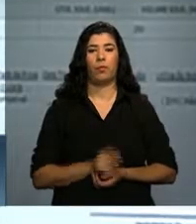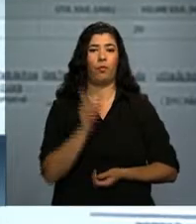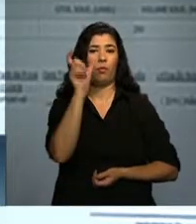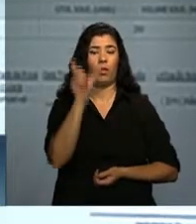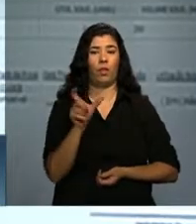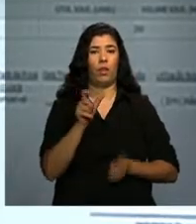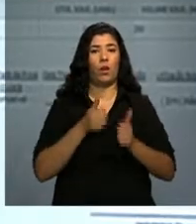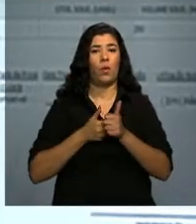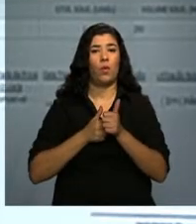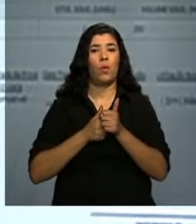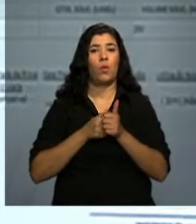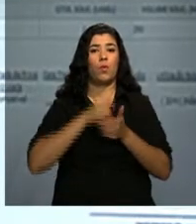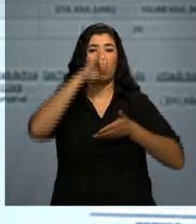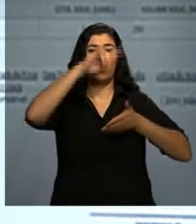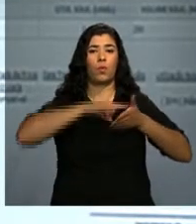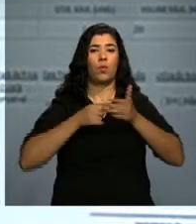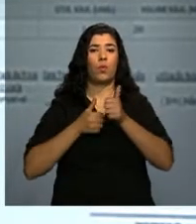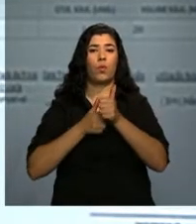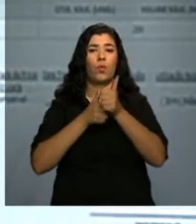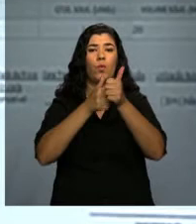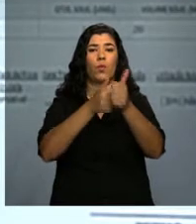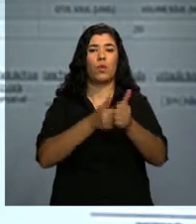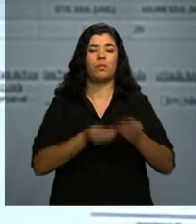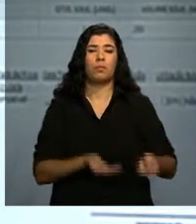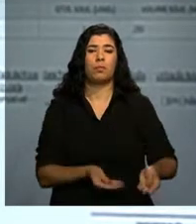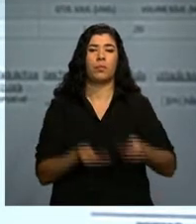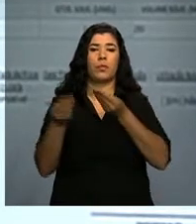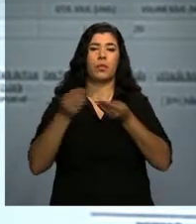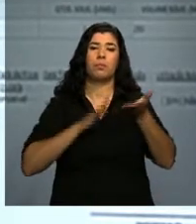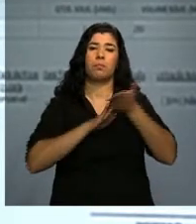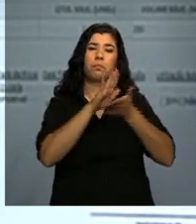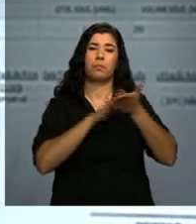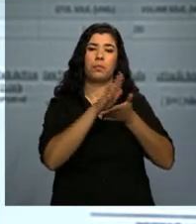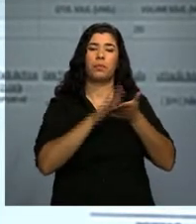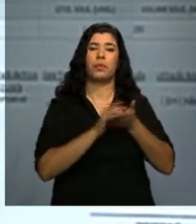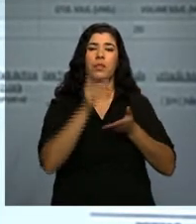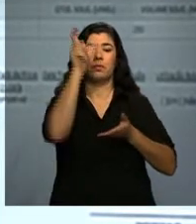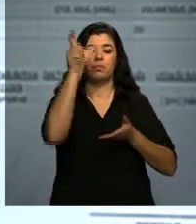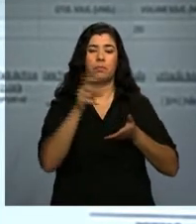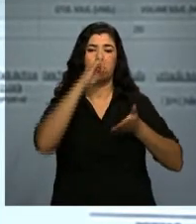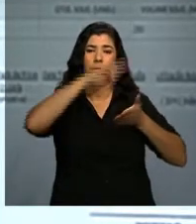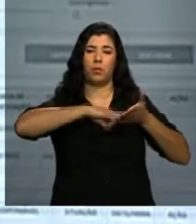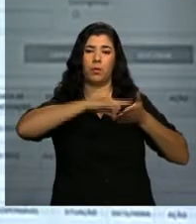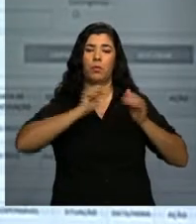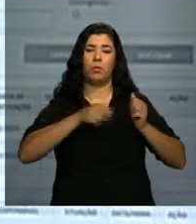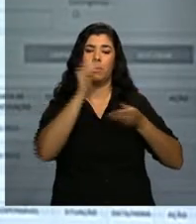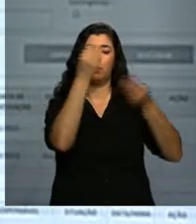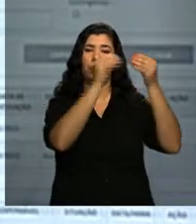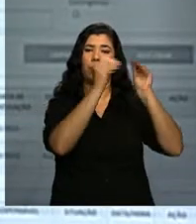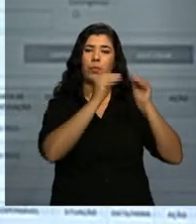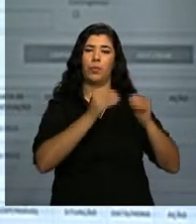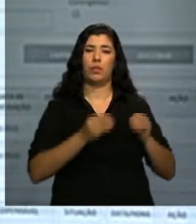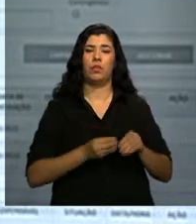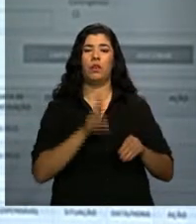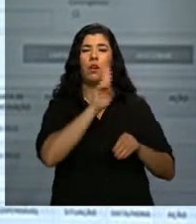fornecimento, caso o serviço precise fazer, faça a impressão dessa guia, pode colocar todos os dados. Aqui é